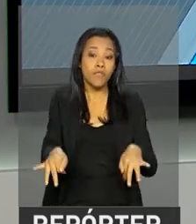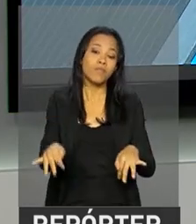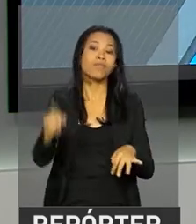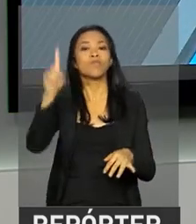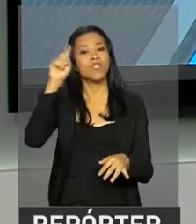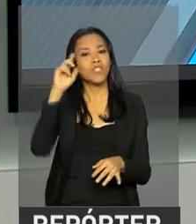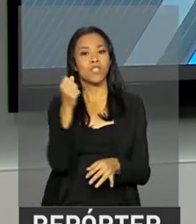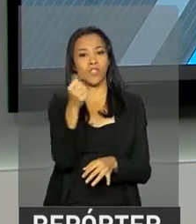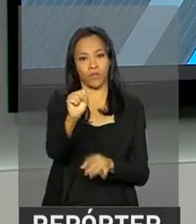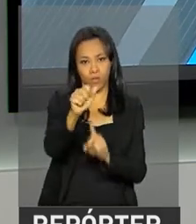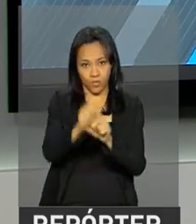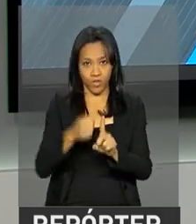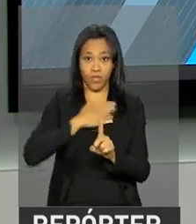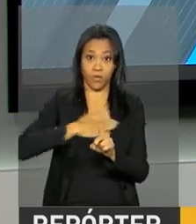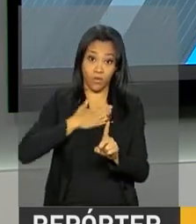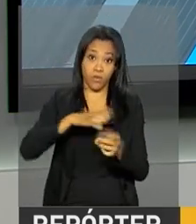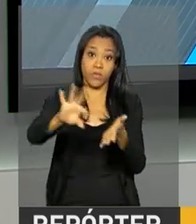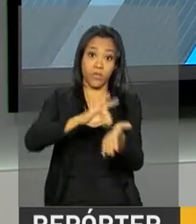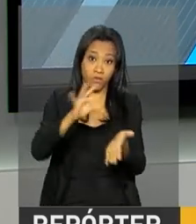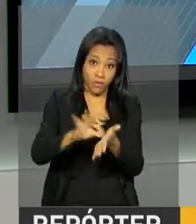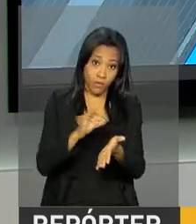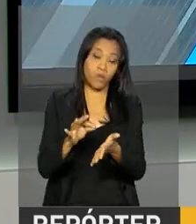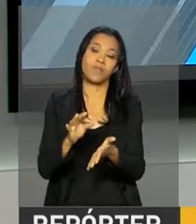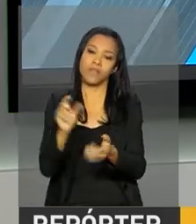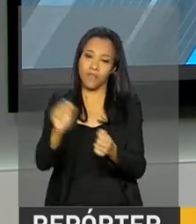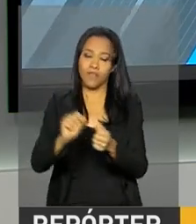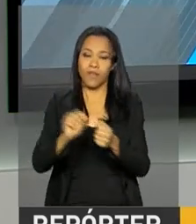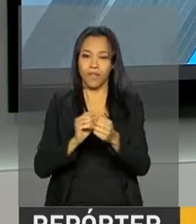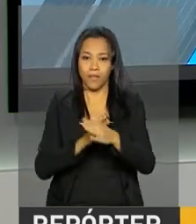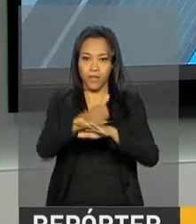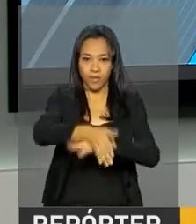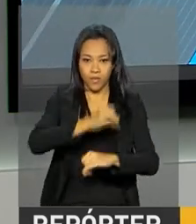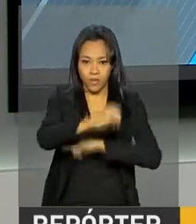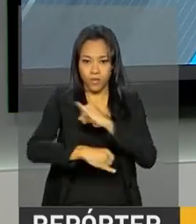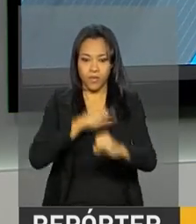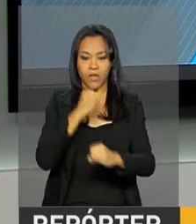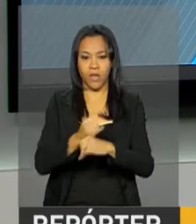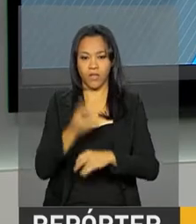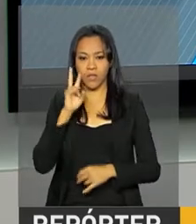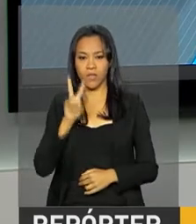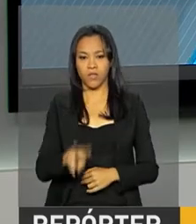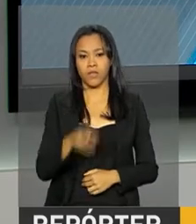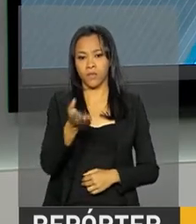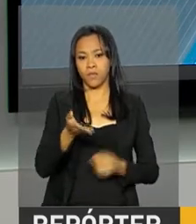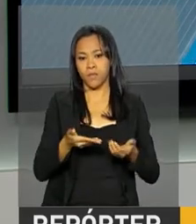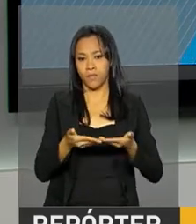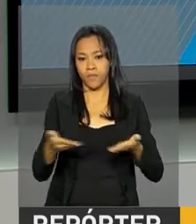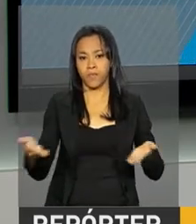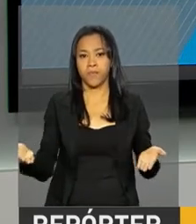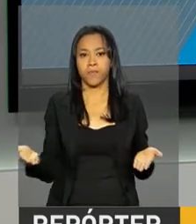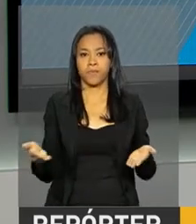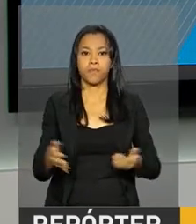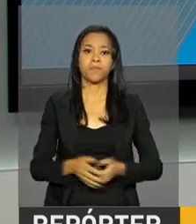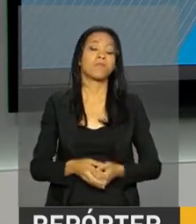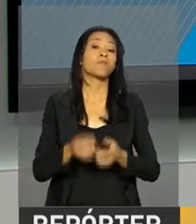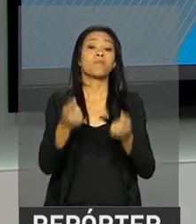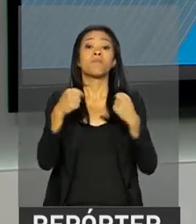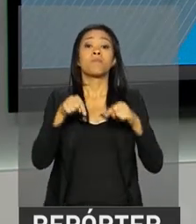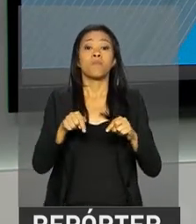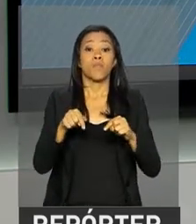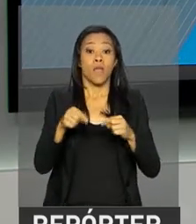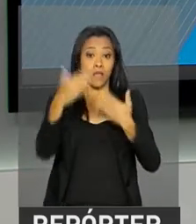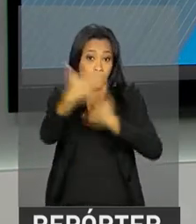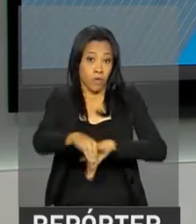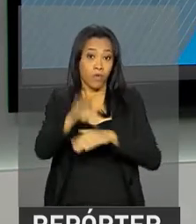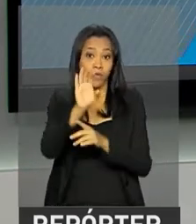agosto e as inscrições devem ser feitas pelo site inep.gov.br. O Enseja é